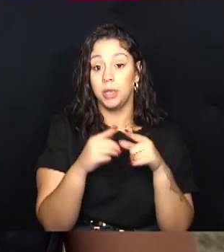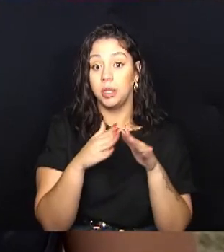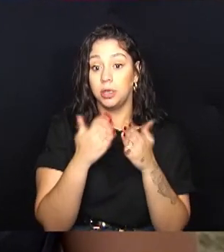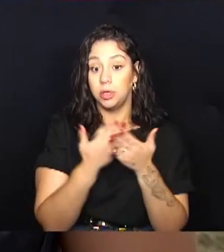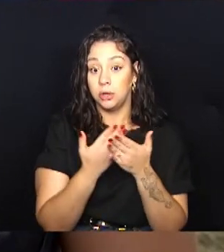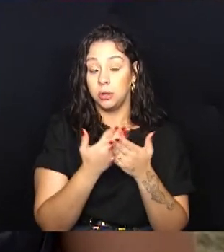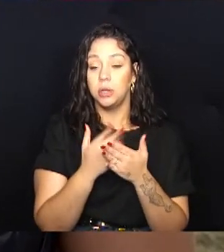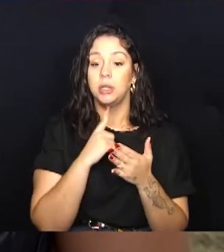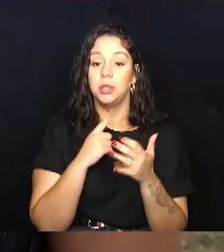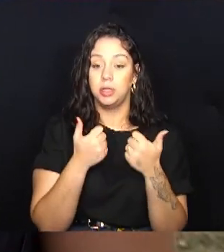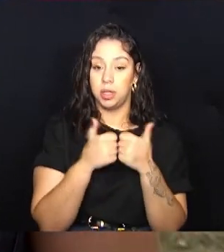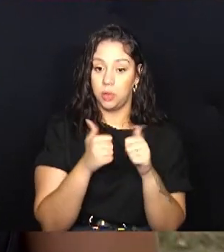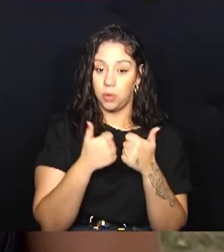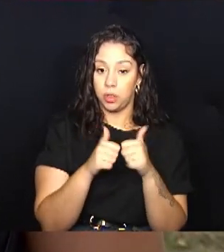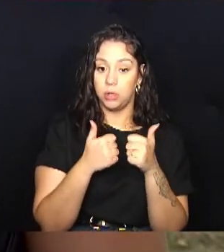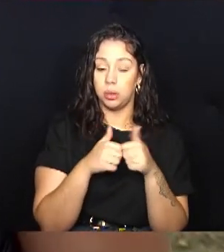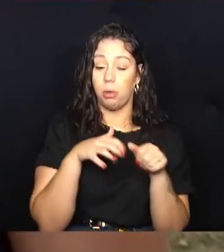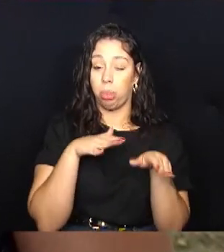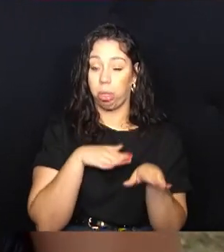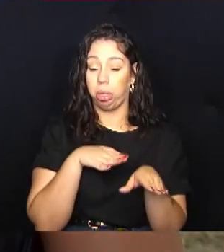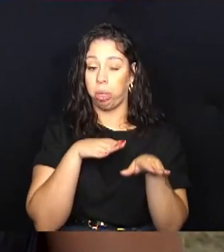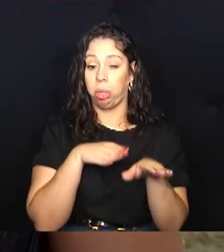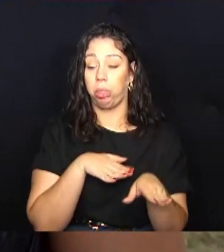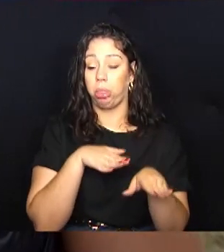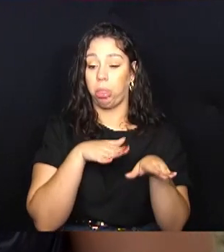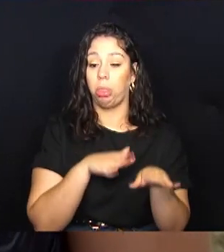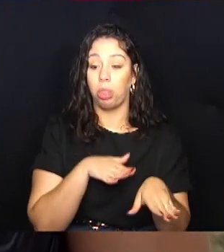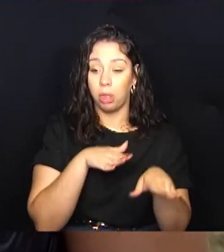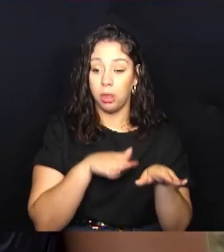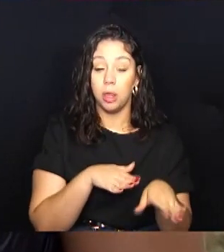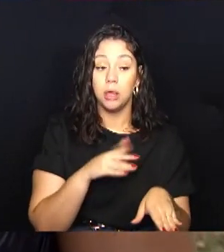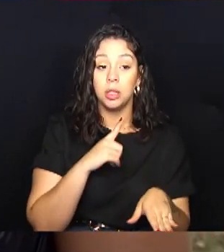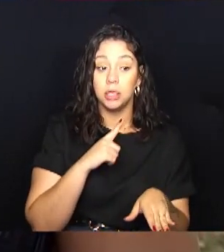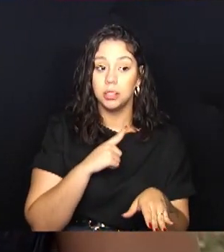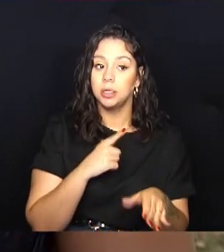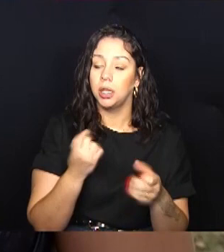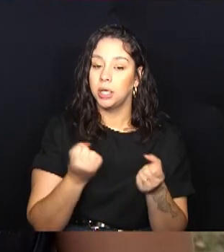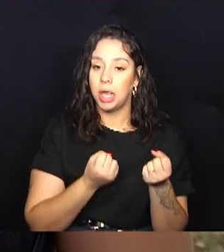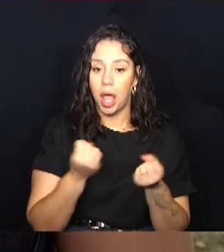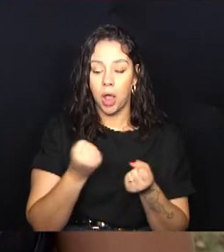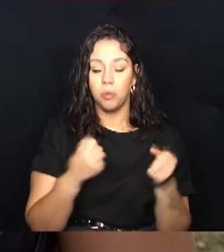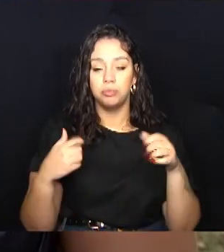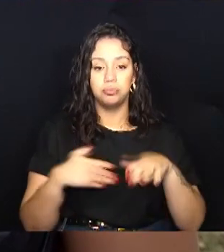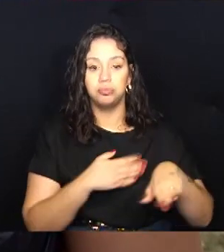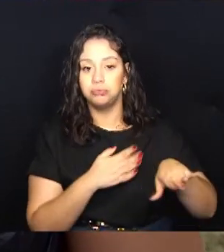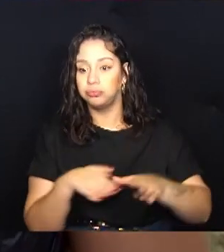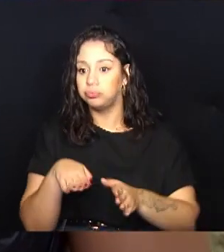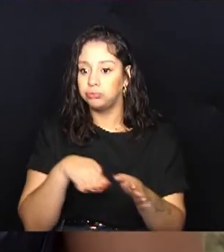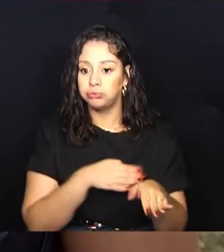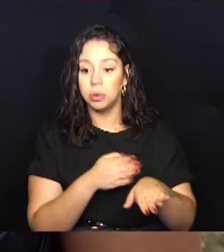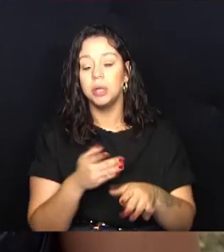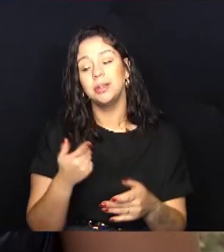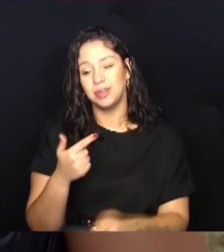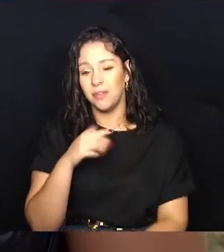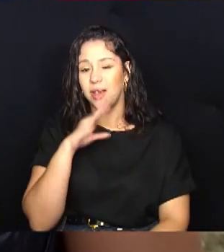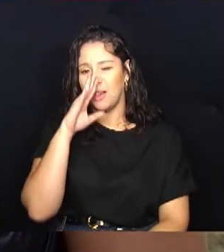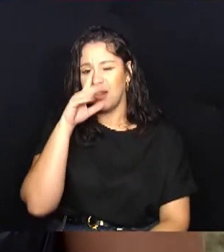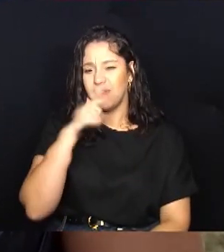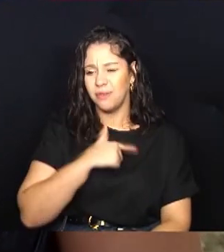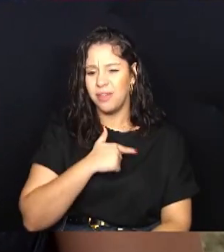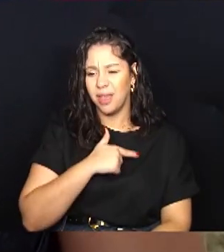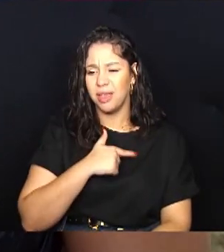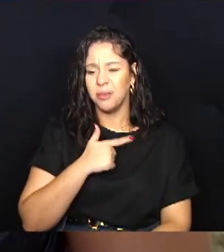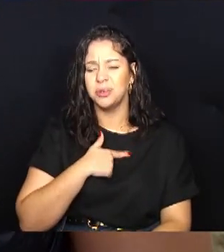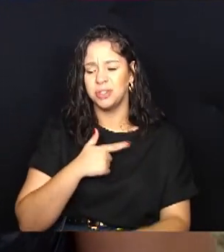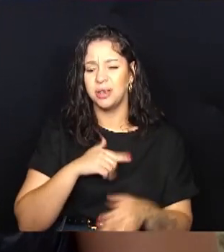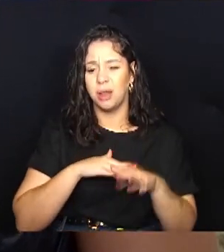ônibus, muito transporte, enfim. Aqui é uma via de alto trânsito, então estava bem feia a coisa, muito esburacado,